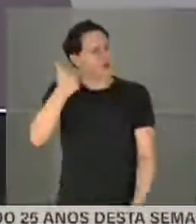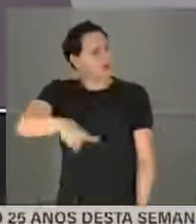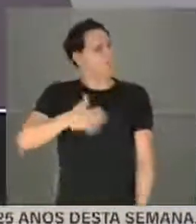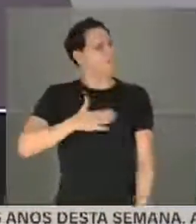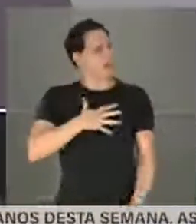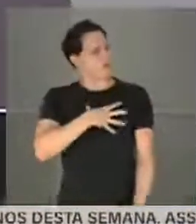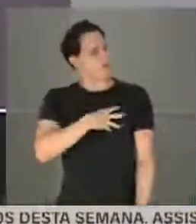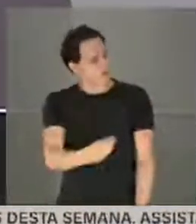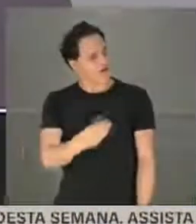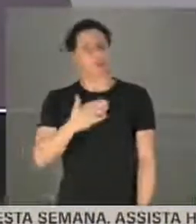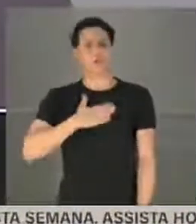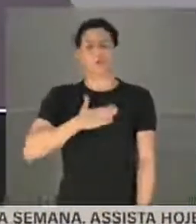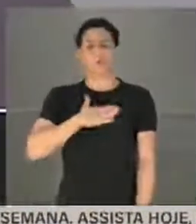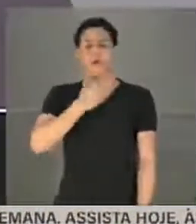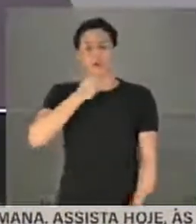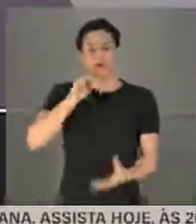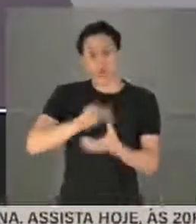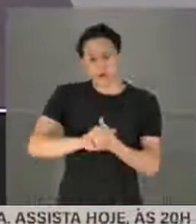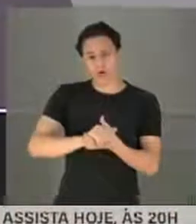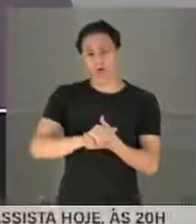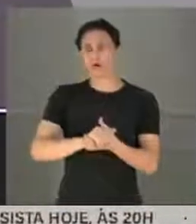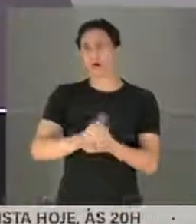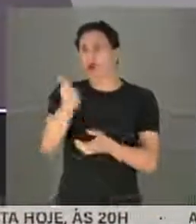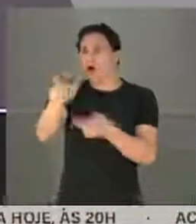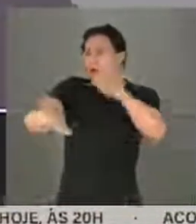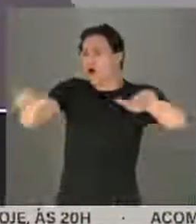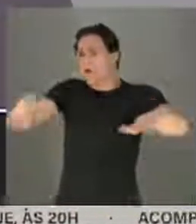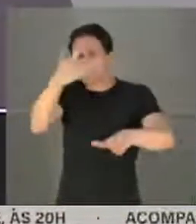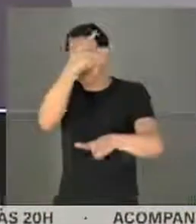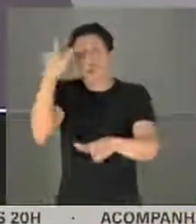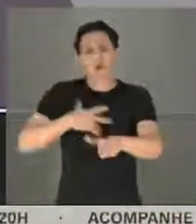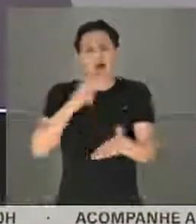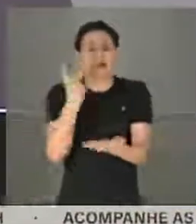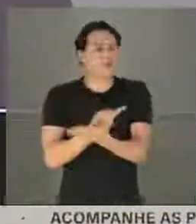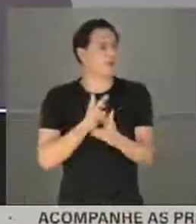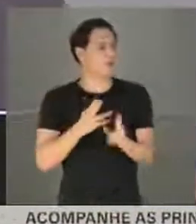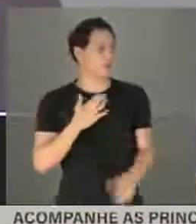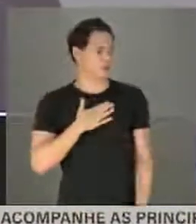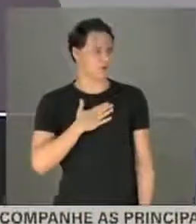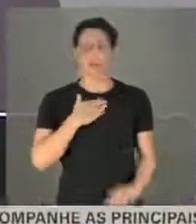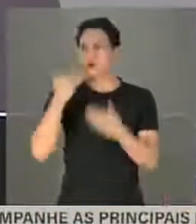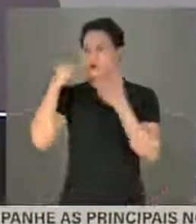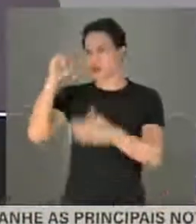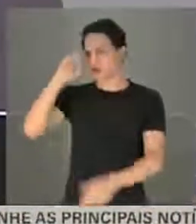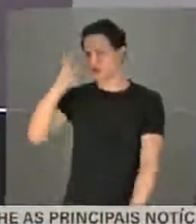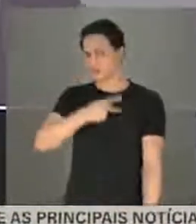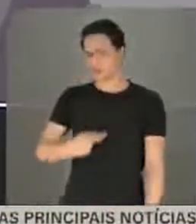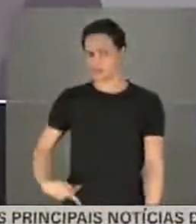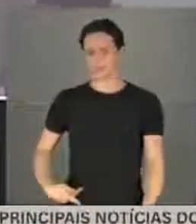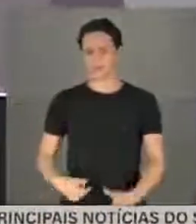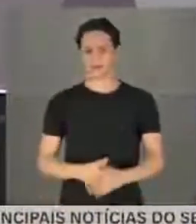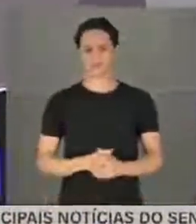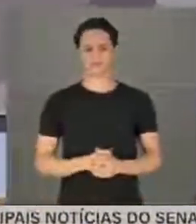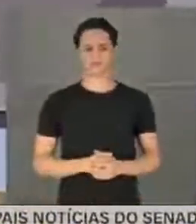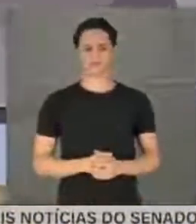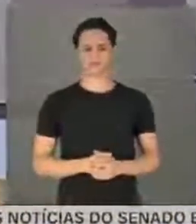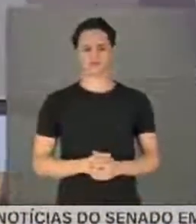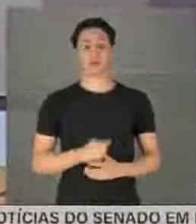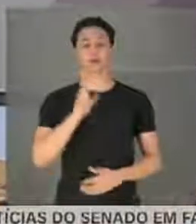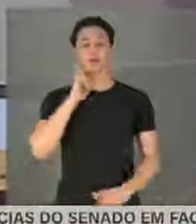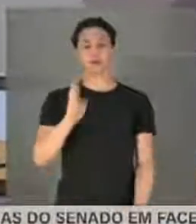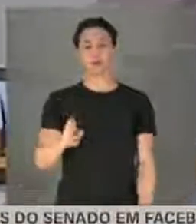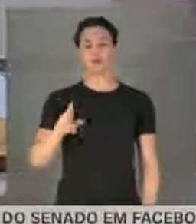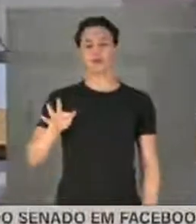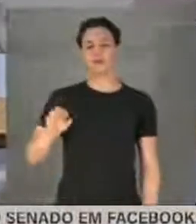meus filhos, meu esposo, para que outros não passam pelo que eu passei. Muito obrigado, senhor presidente. Senador Contarato, só para